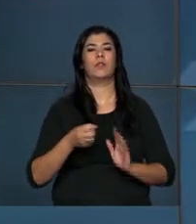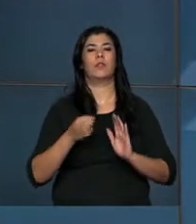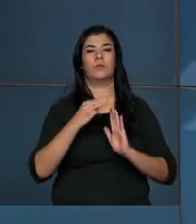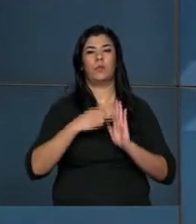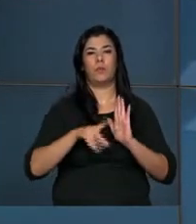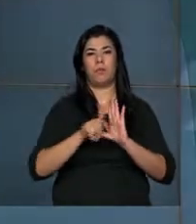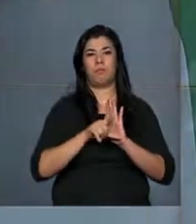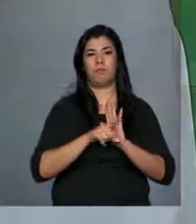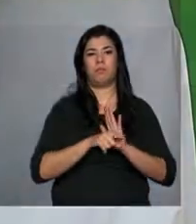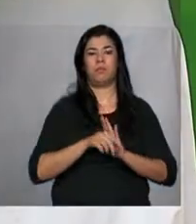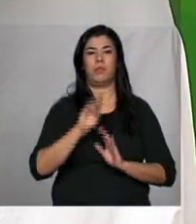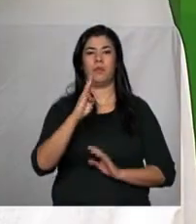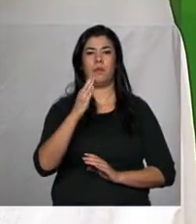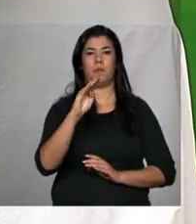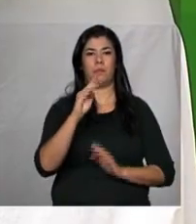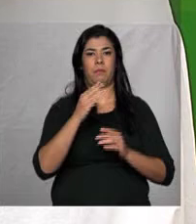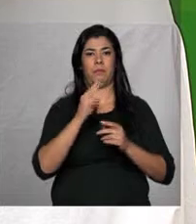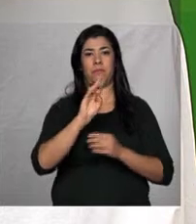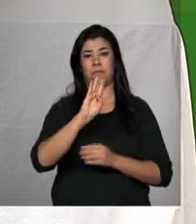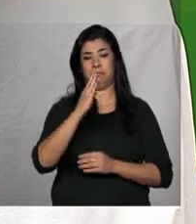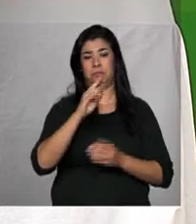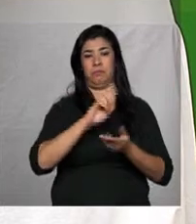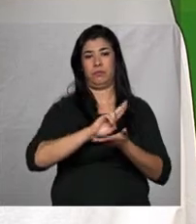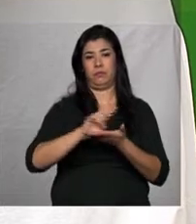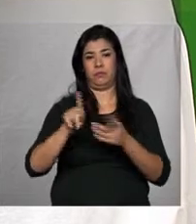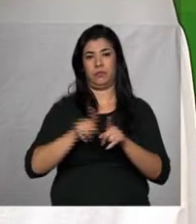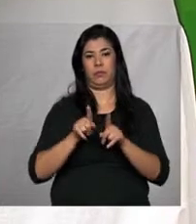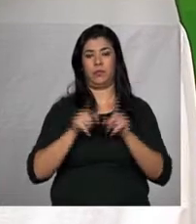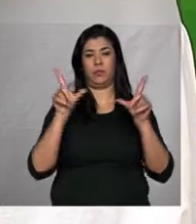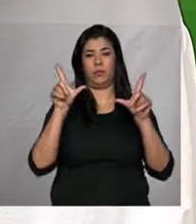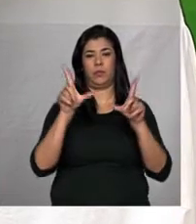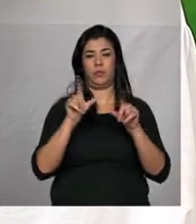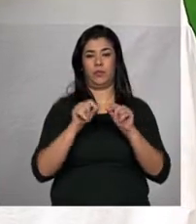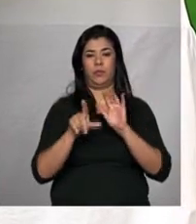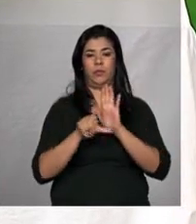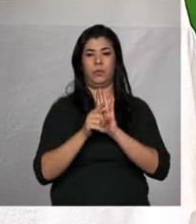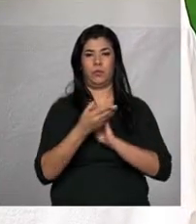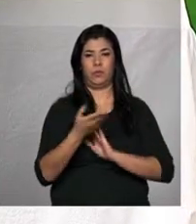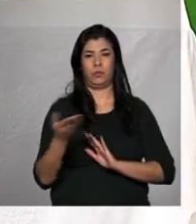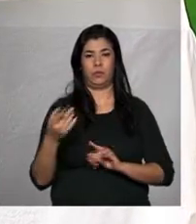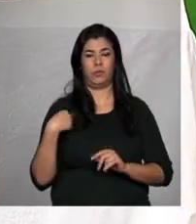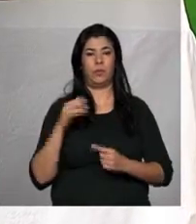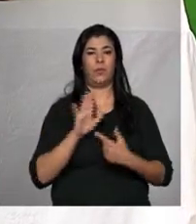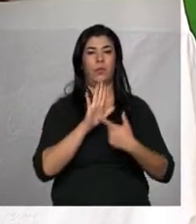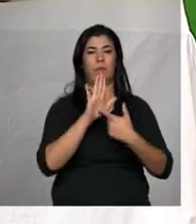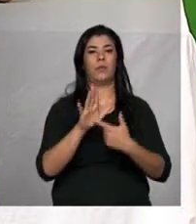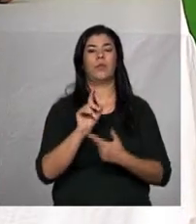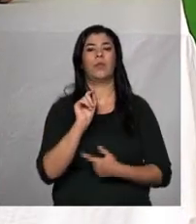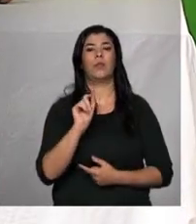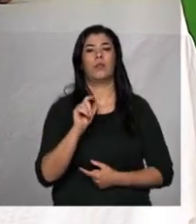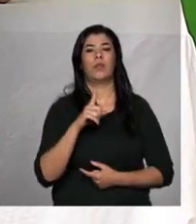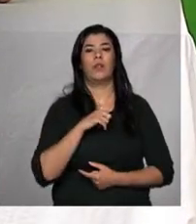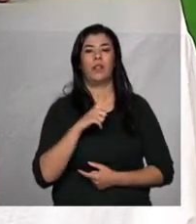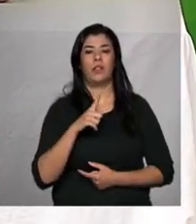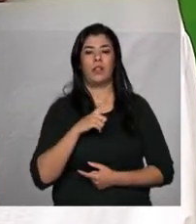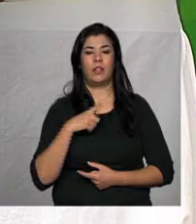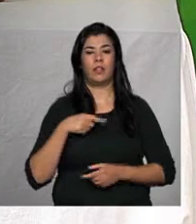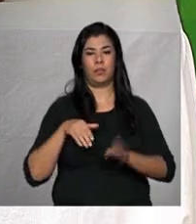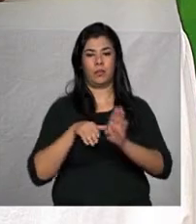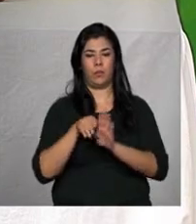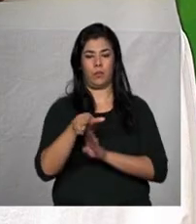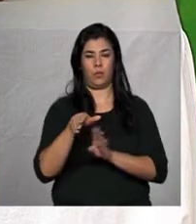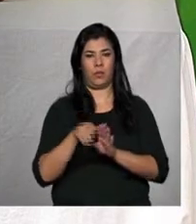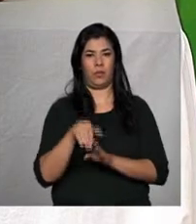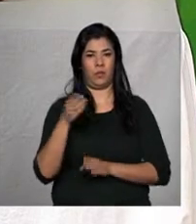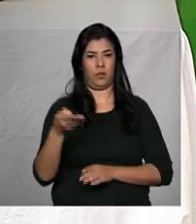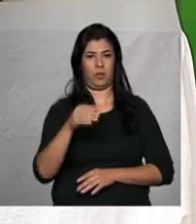Acompanhe. Vamos fazer um sumário muito objetivo da lei, mostrando, assim foi orientado aqui pela